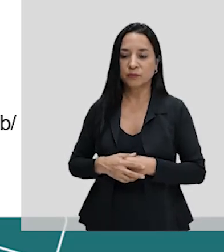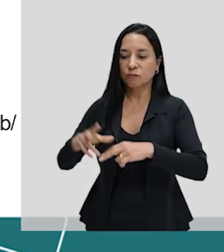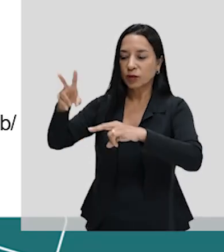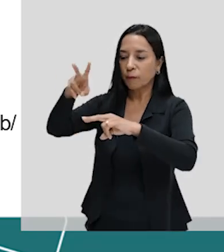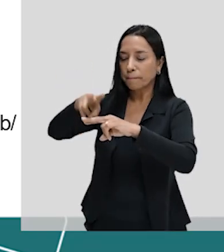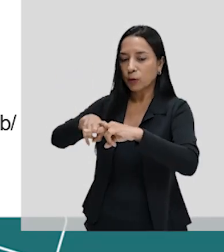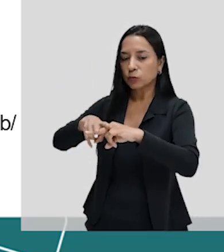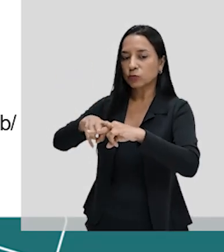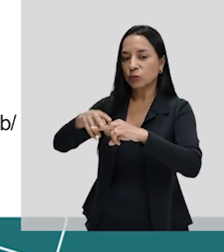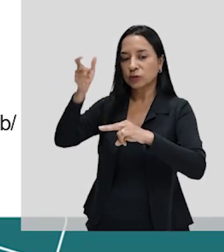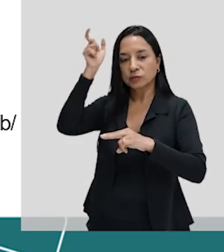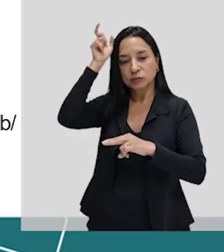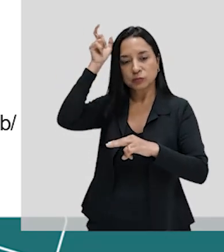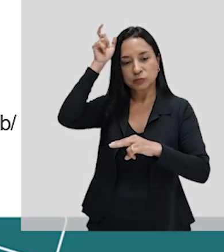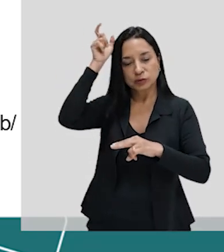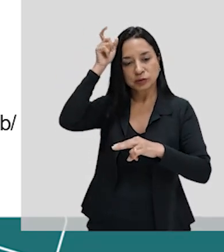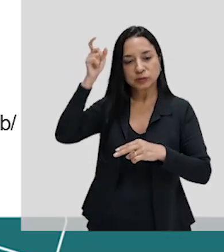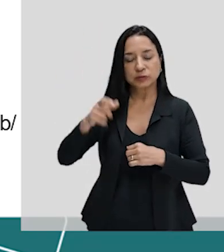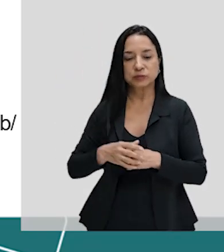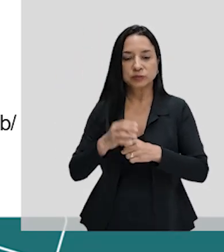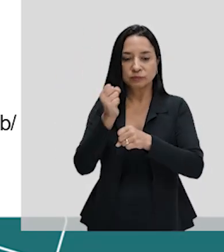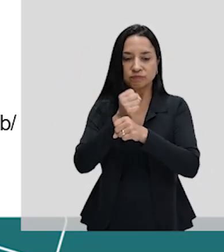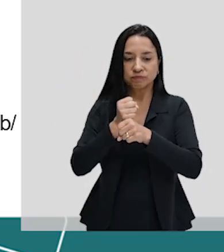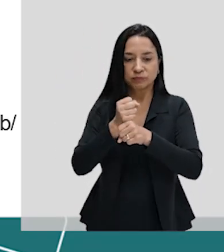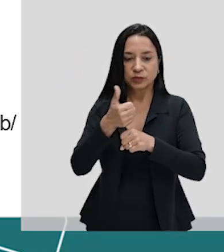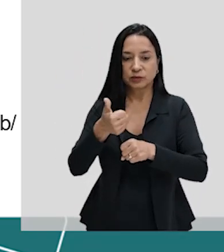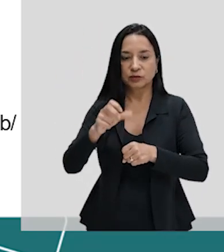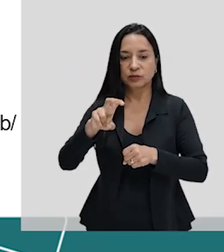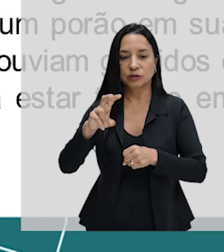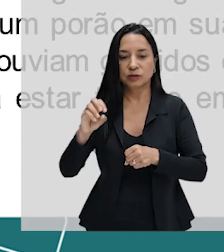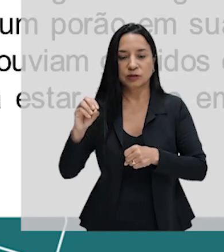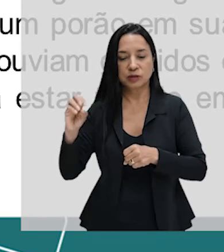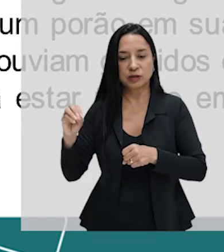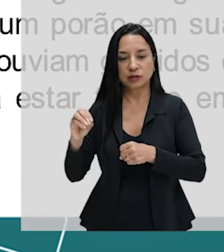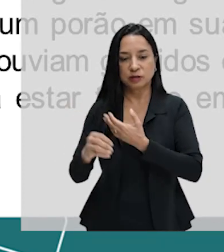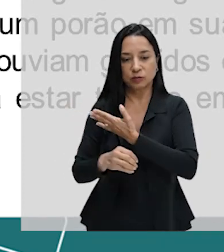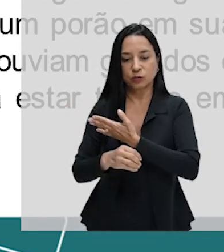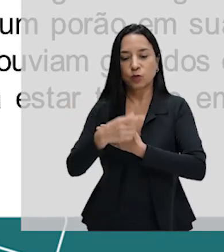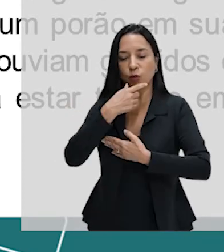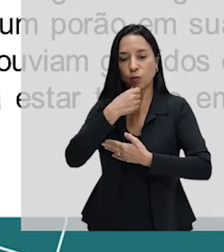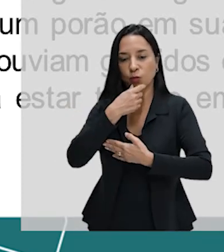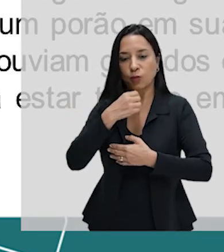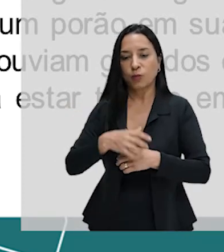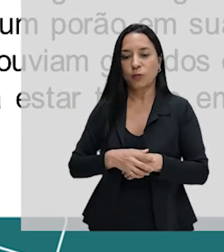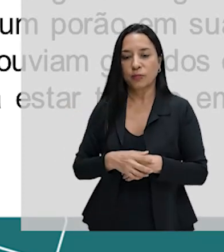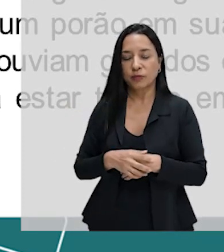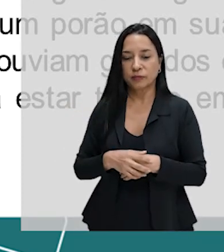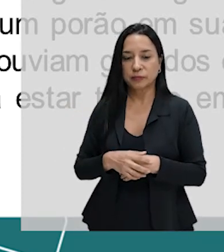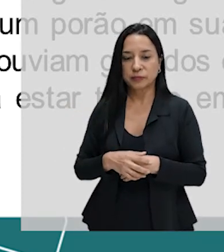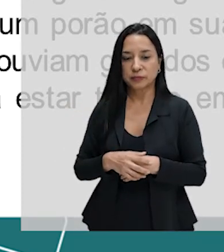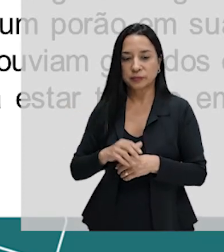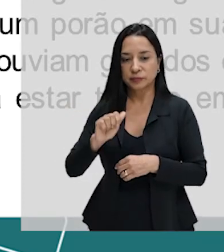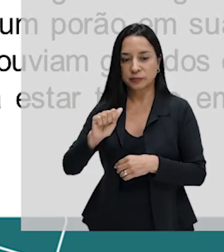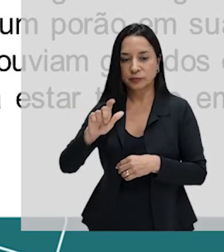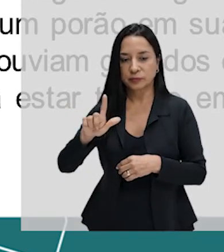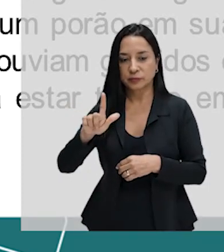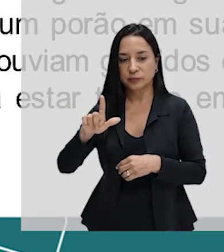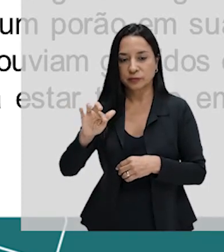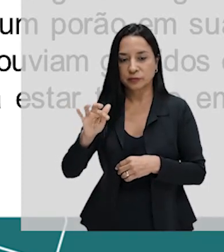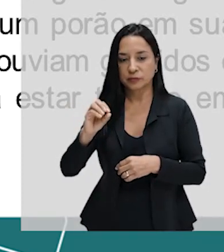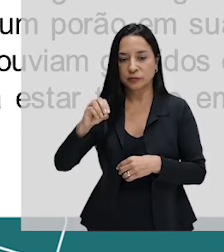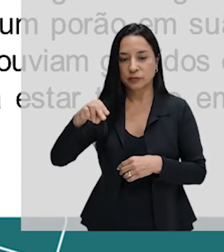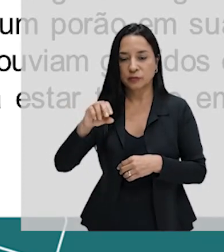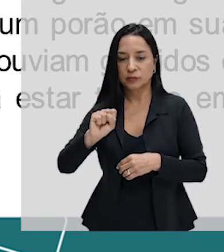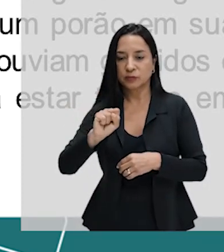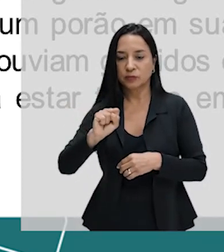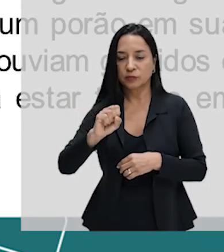No ano de 1550, Alfonso Rodríguez Guevara, famoso médico, que não é o Tchê, não é o Tchê Guevara, que